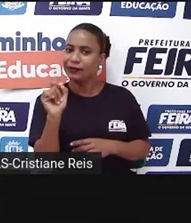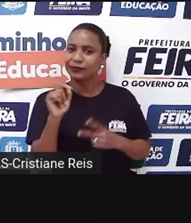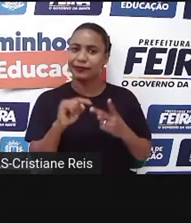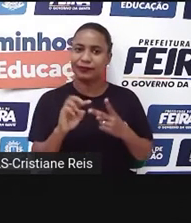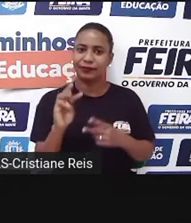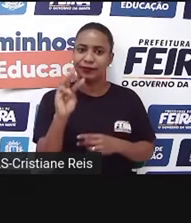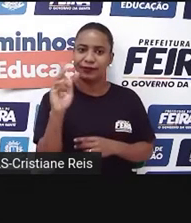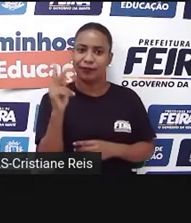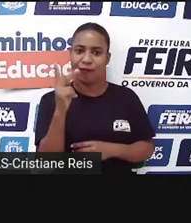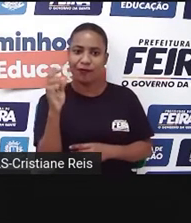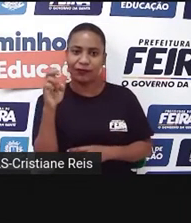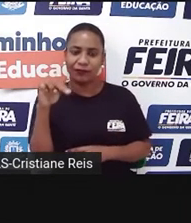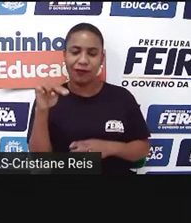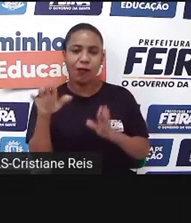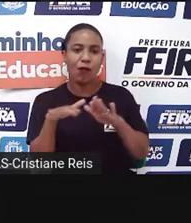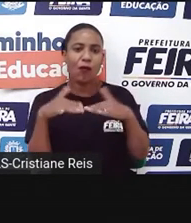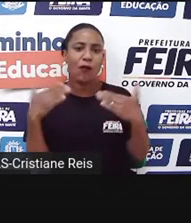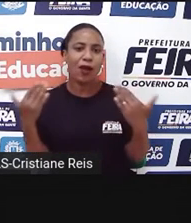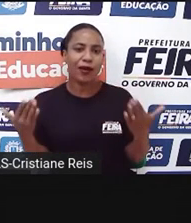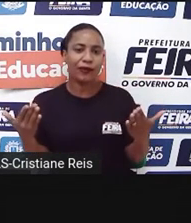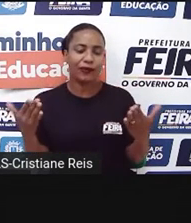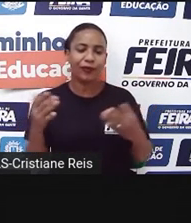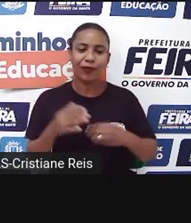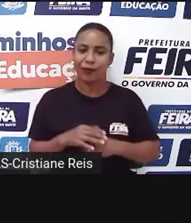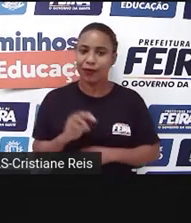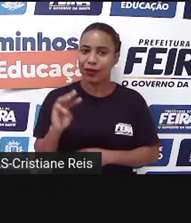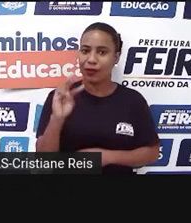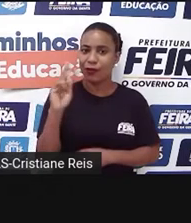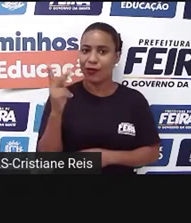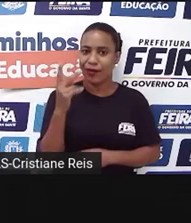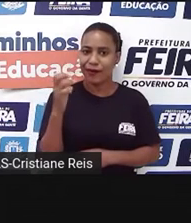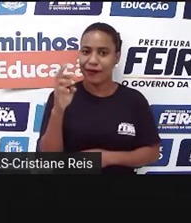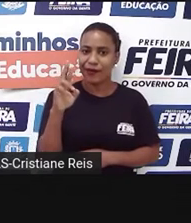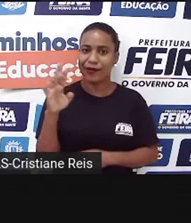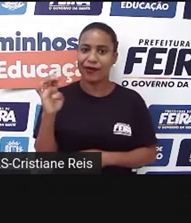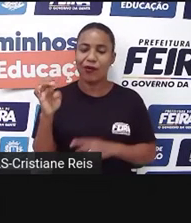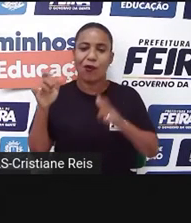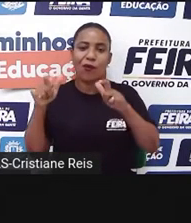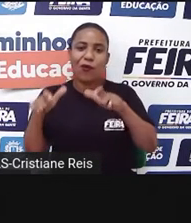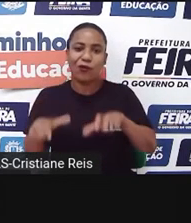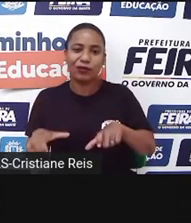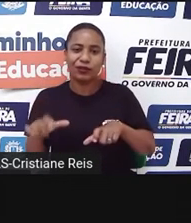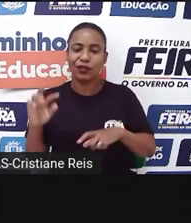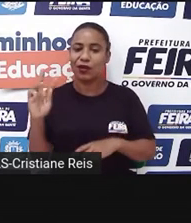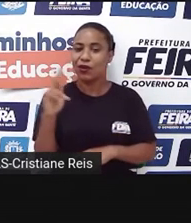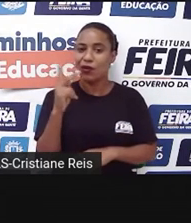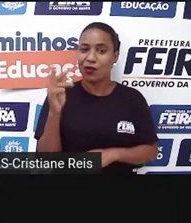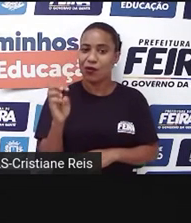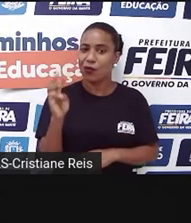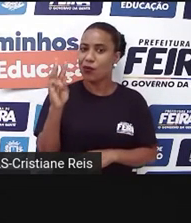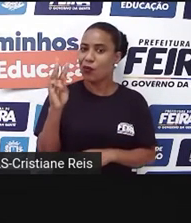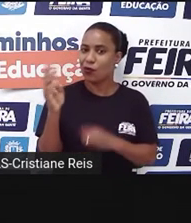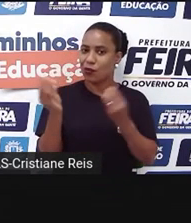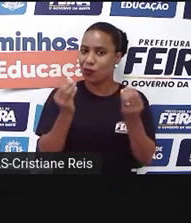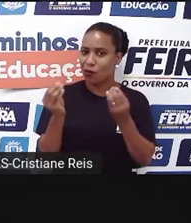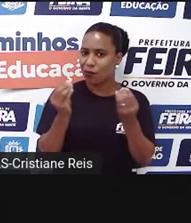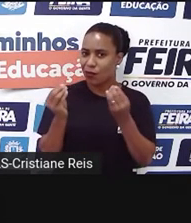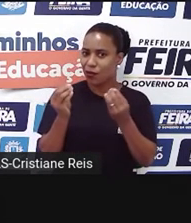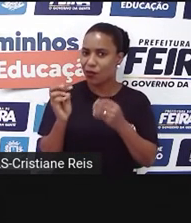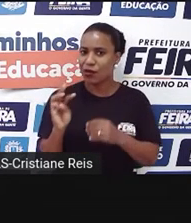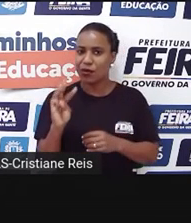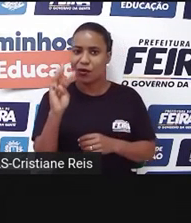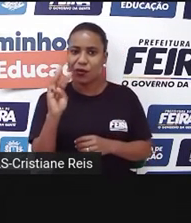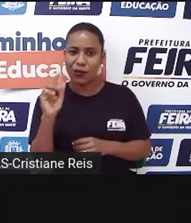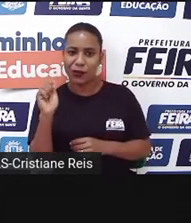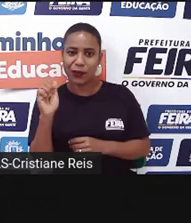When, quando, were, onde, how, como, what, o que, ou